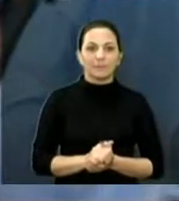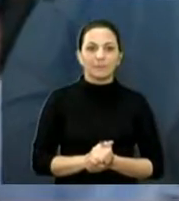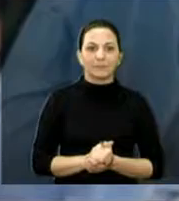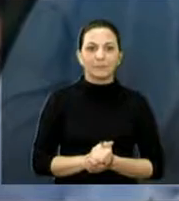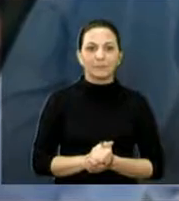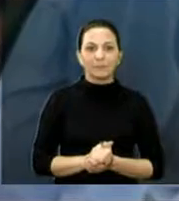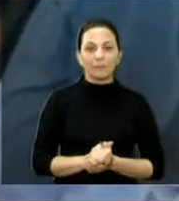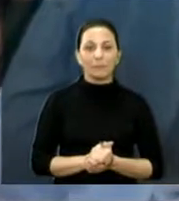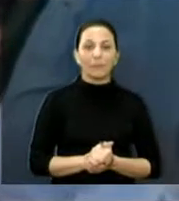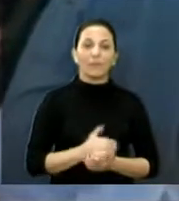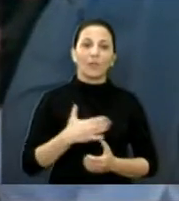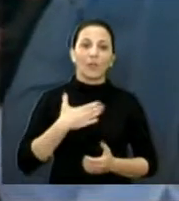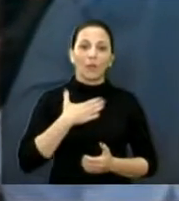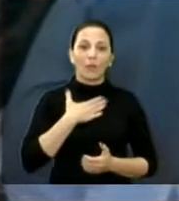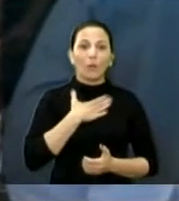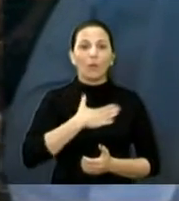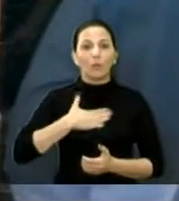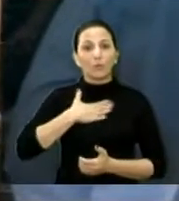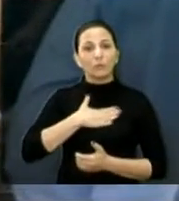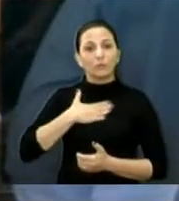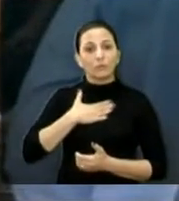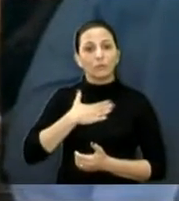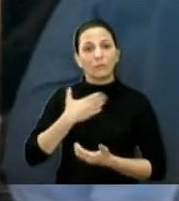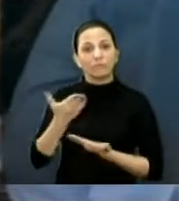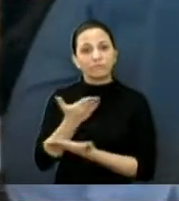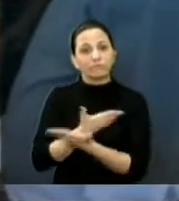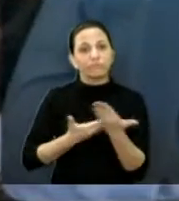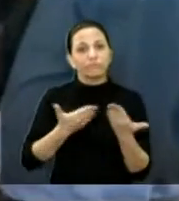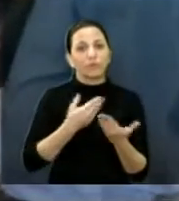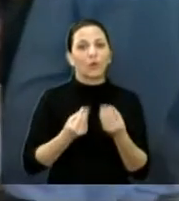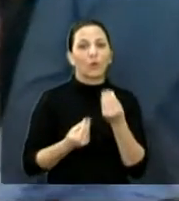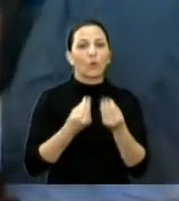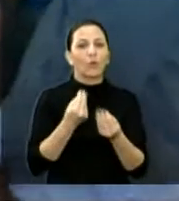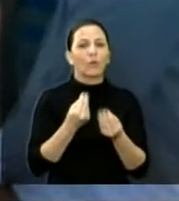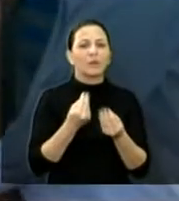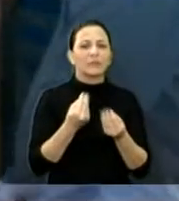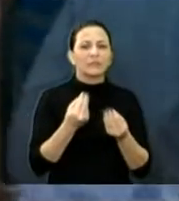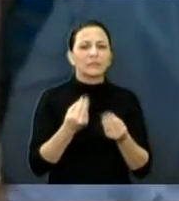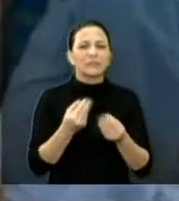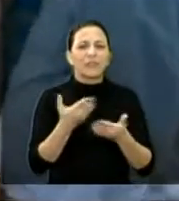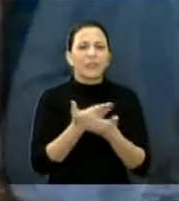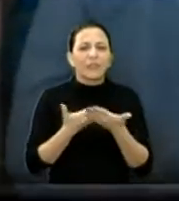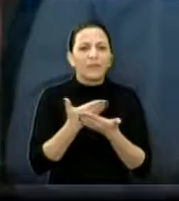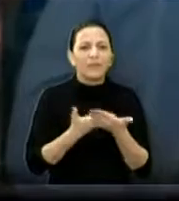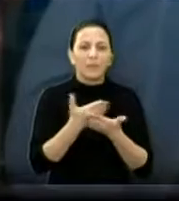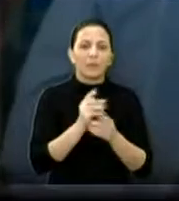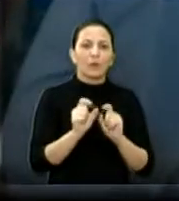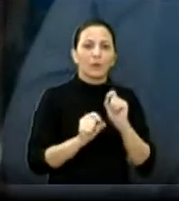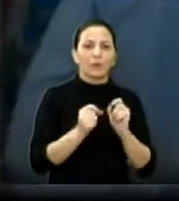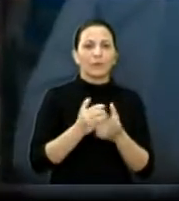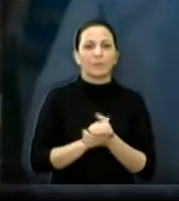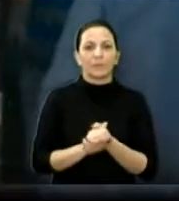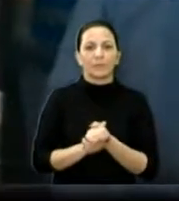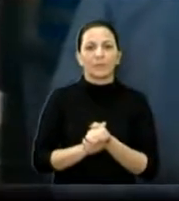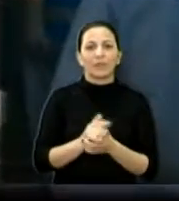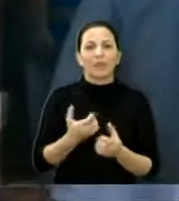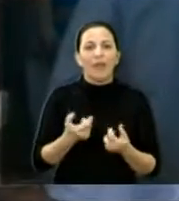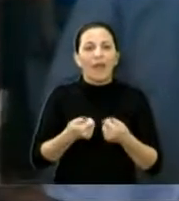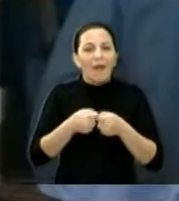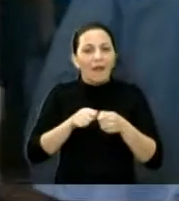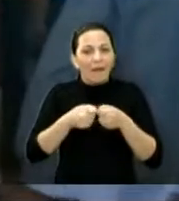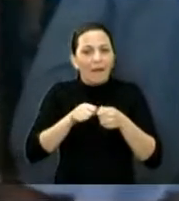E aí, você gostou do tratamento feito com o seu cachorro? Gostei. O que foi feito nele? Ele foi aplicado o remédio para carravato